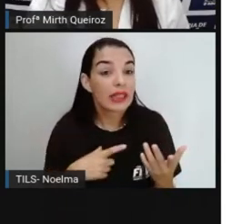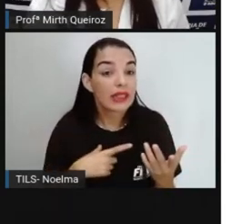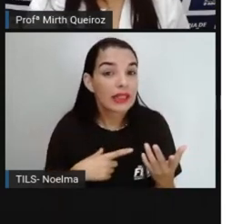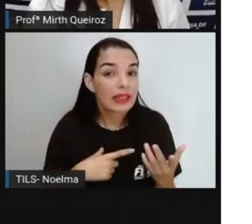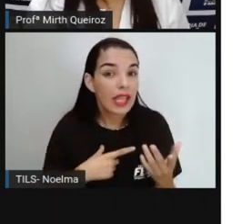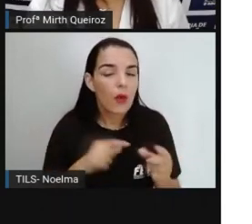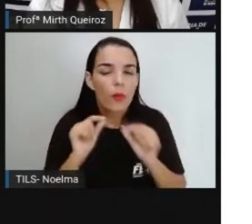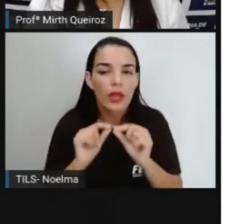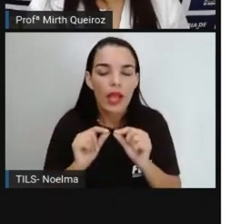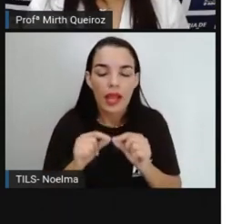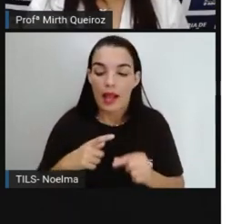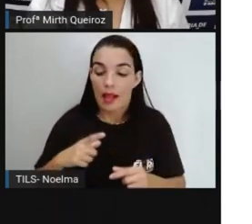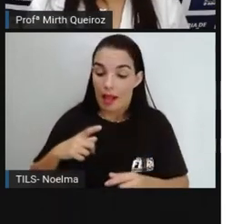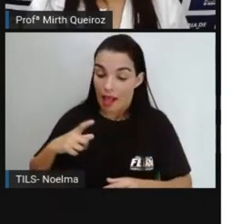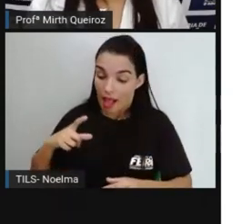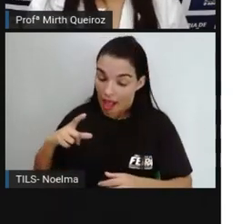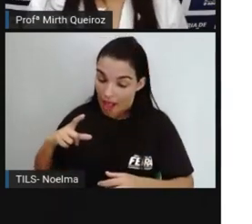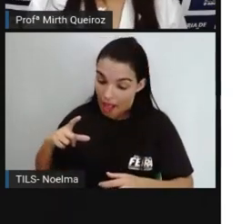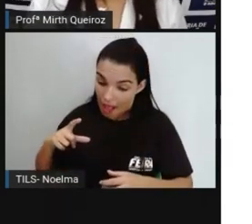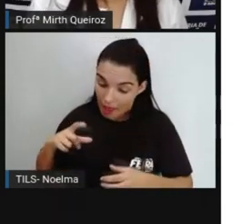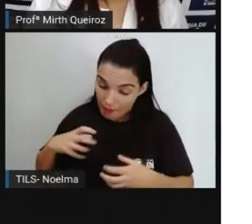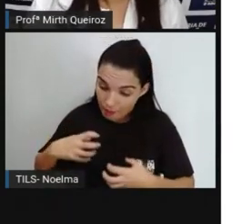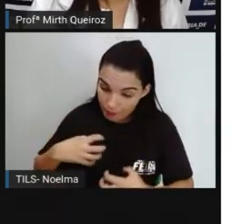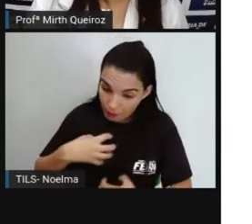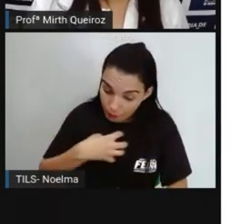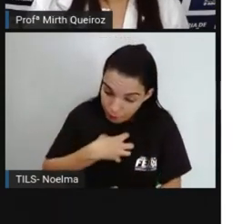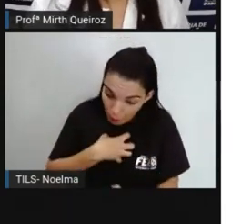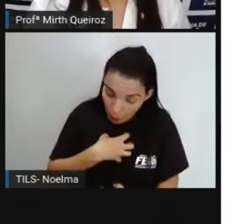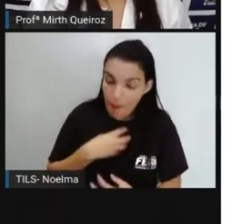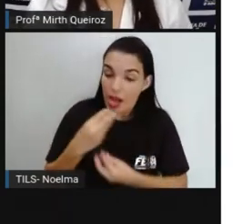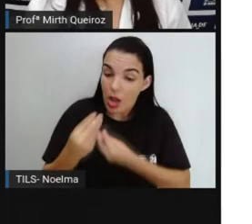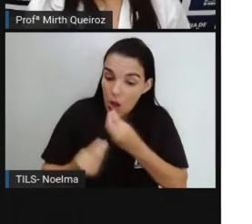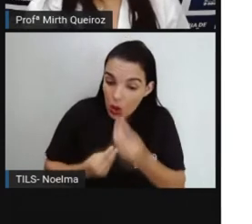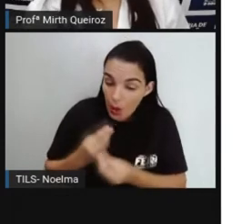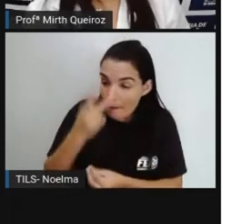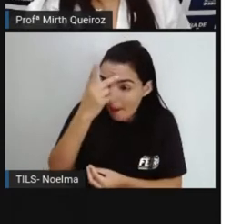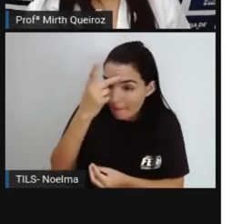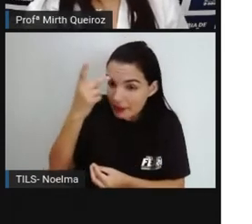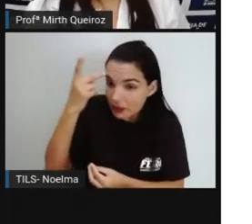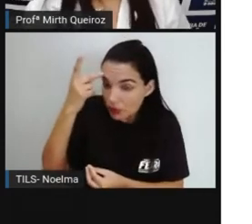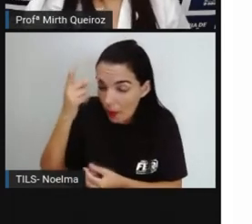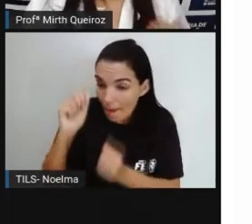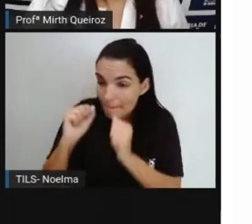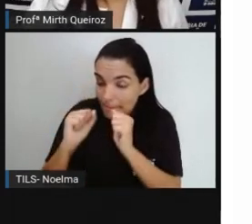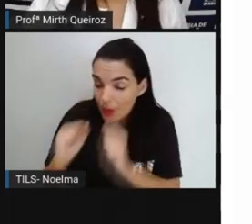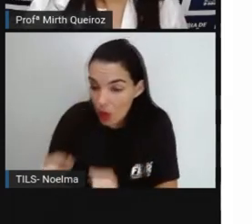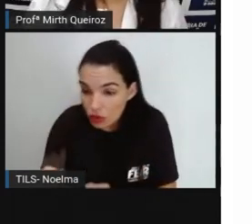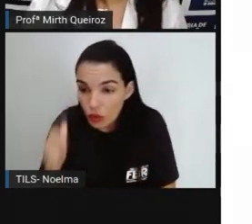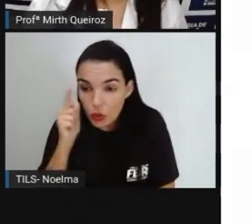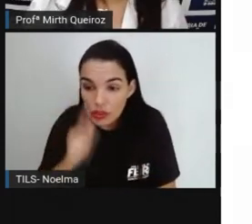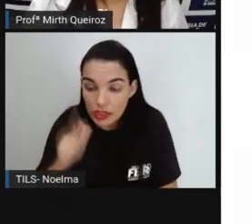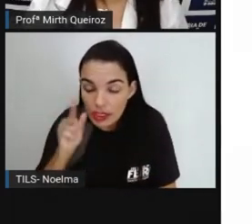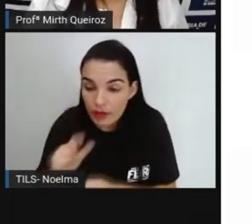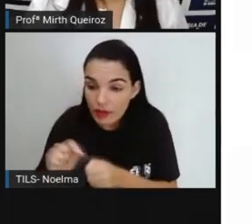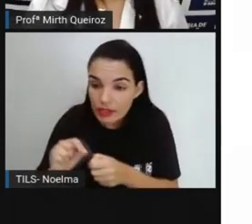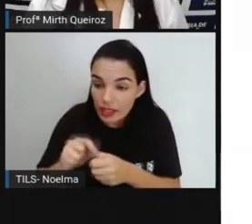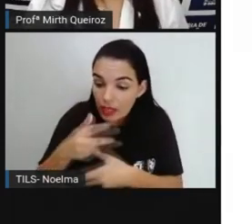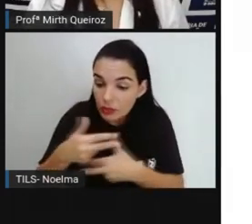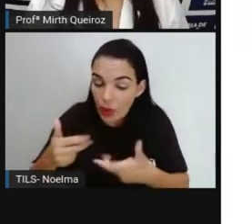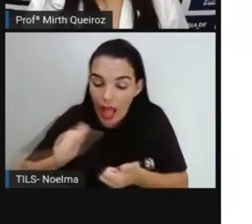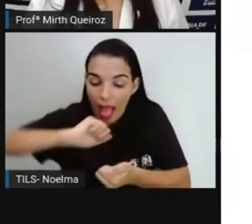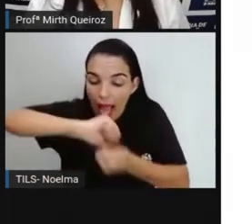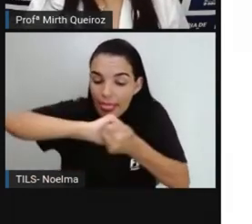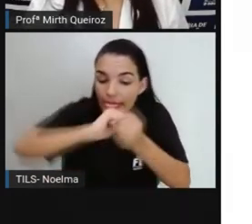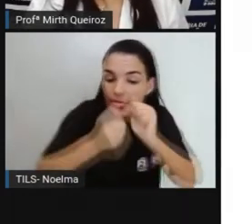é a capacidade do indivíduo lidar com problemas, né Se adaptar à mudança, de superar obstáculos